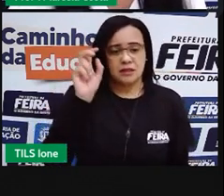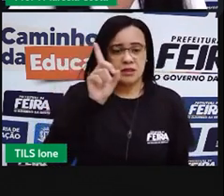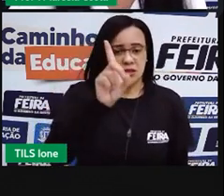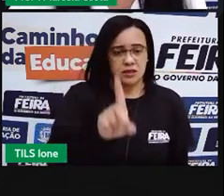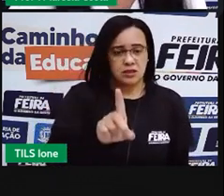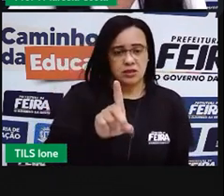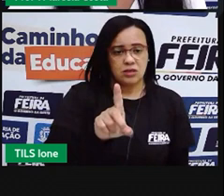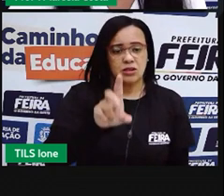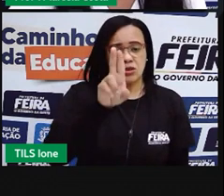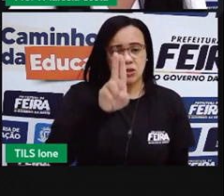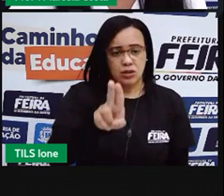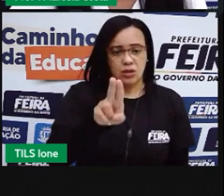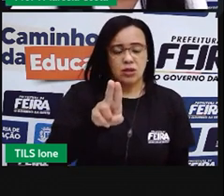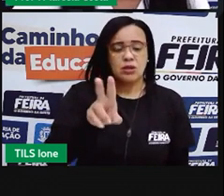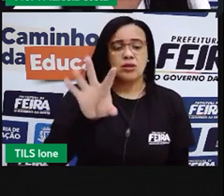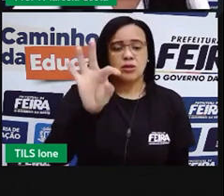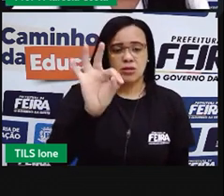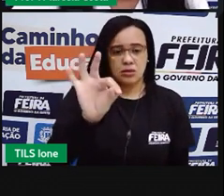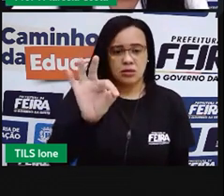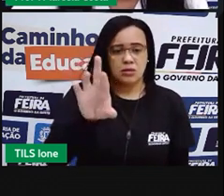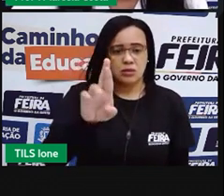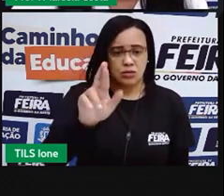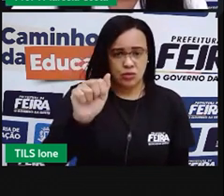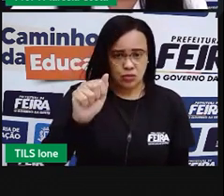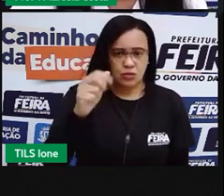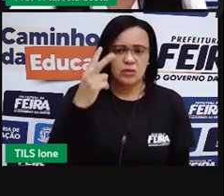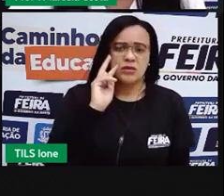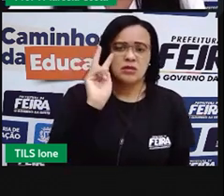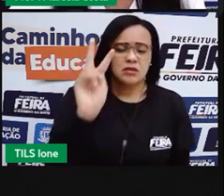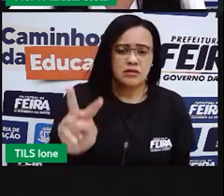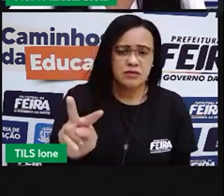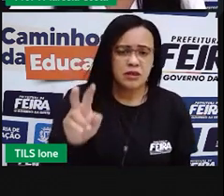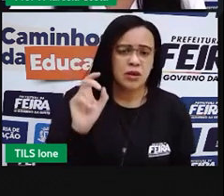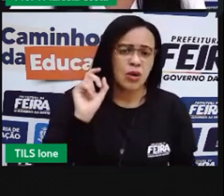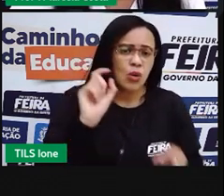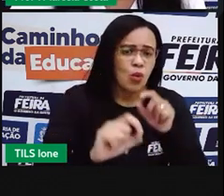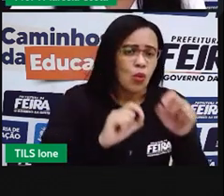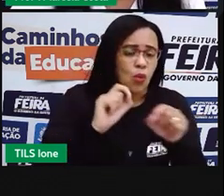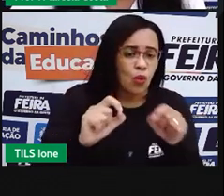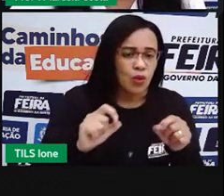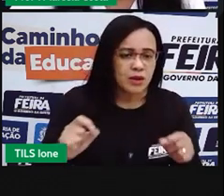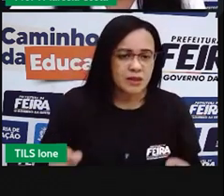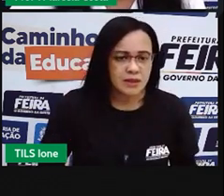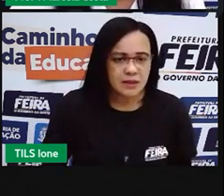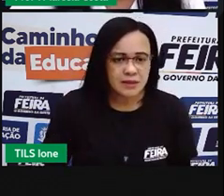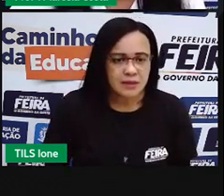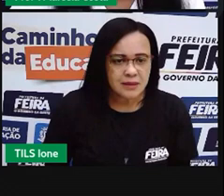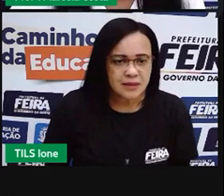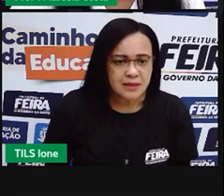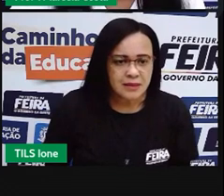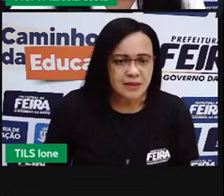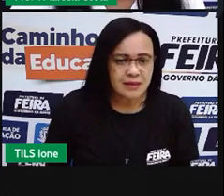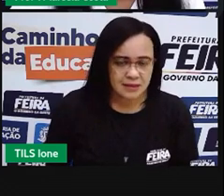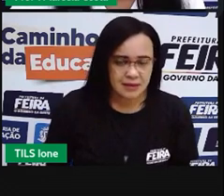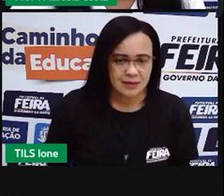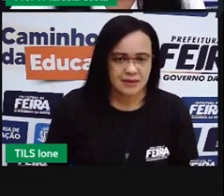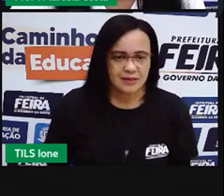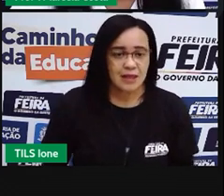Ah, o terminal rodoviário do Curitiba Santana. Olha como a gente observa essa imagem.